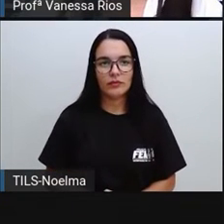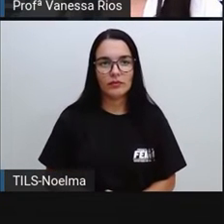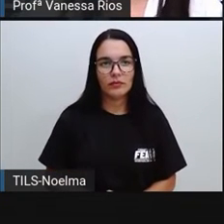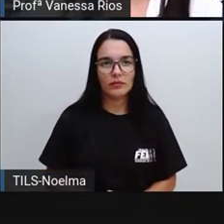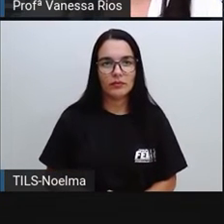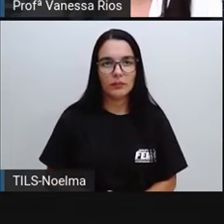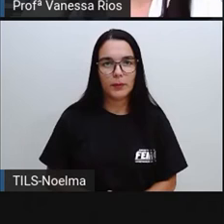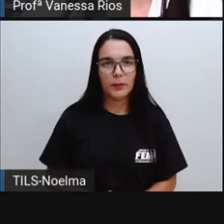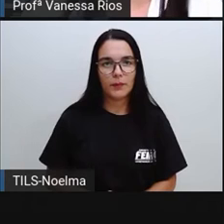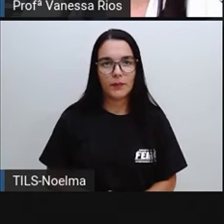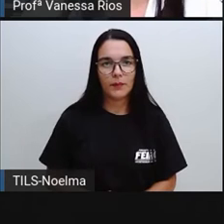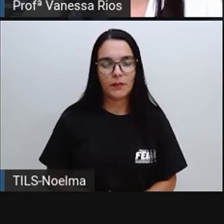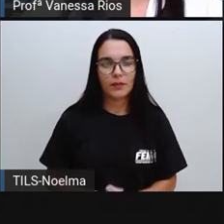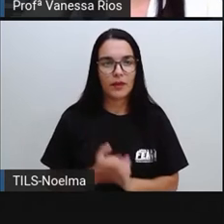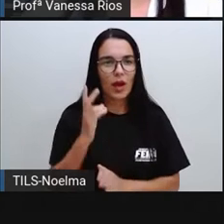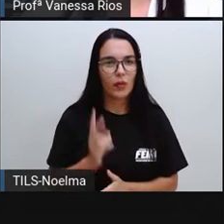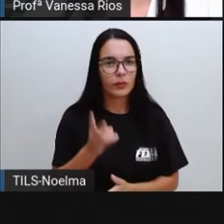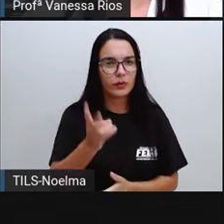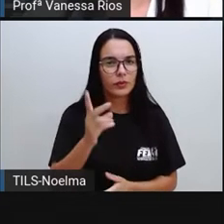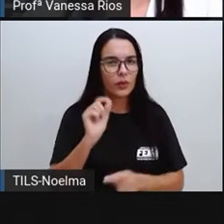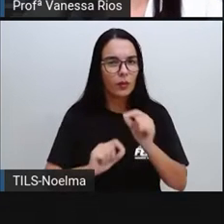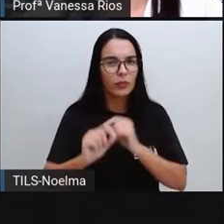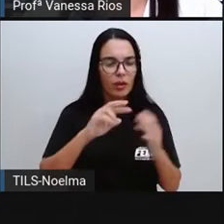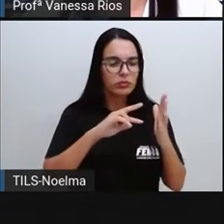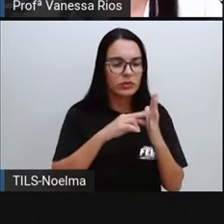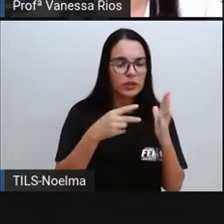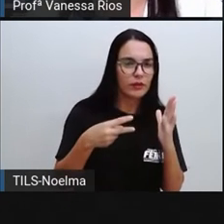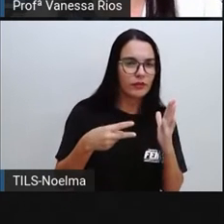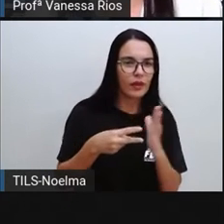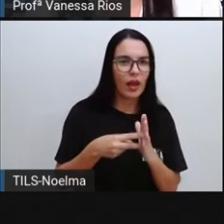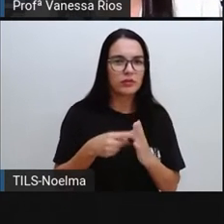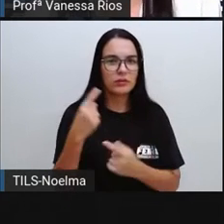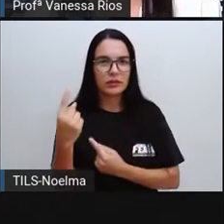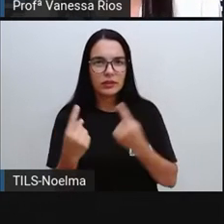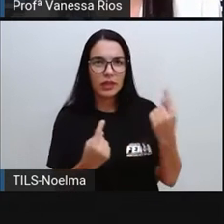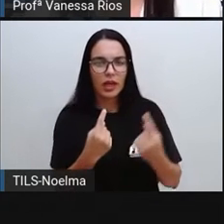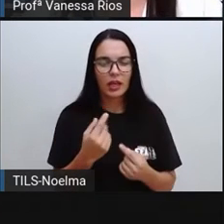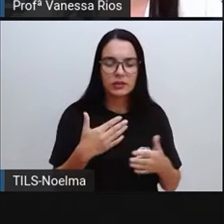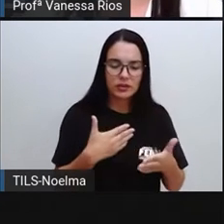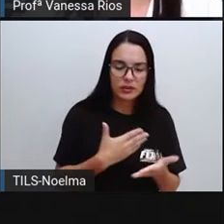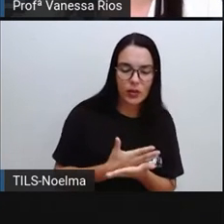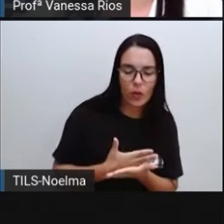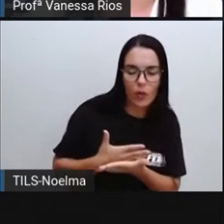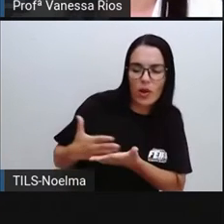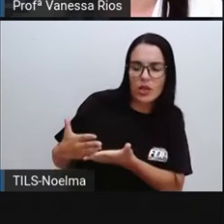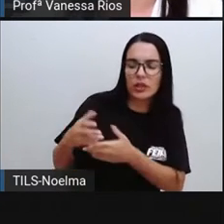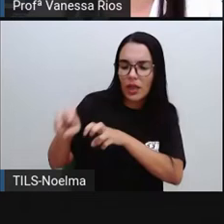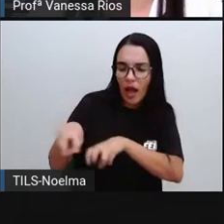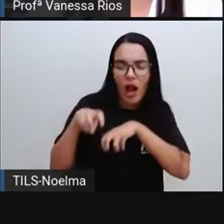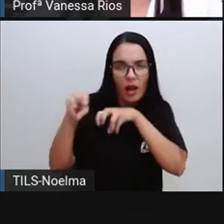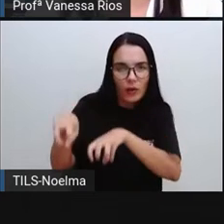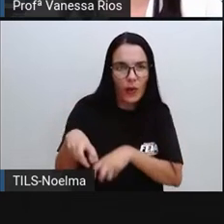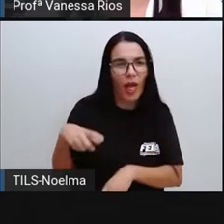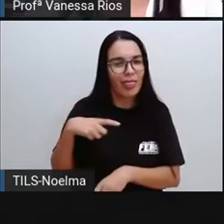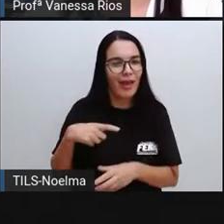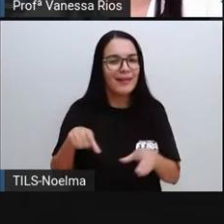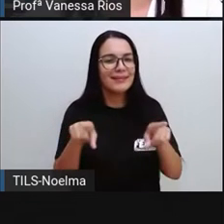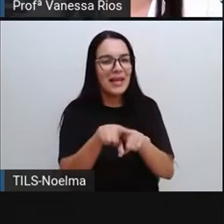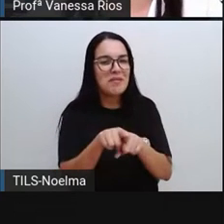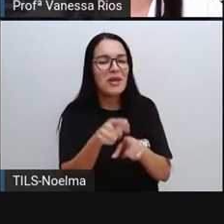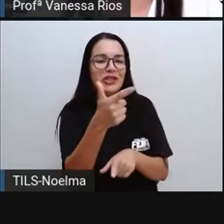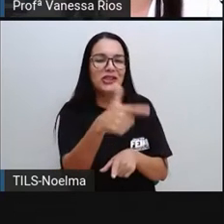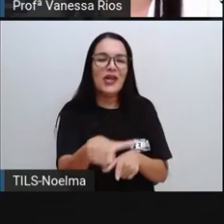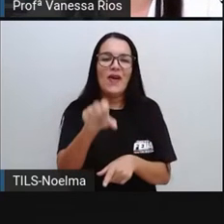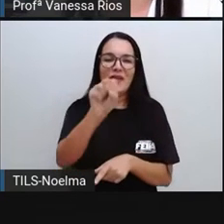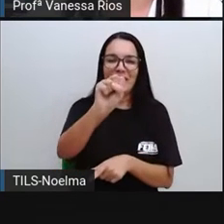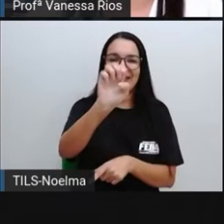E aí, continuando entre os conceitos que estão aí rodeando o início da agricultura, a gente traz novamente